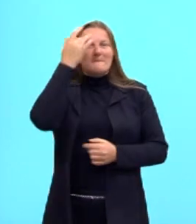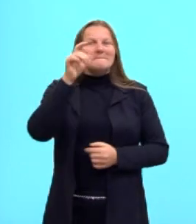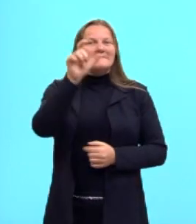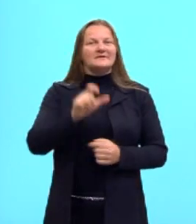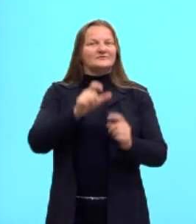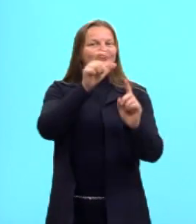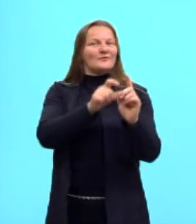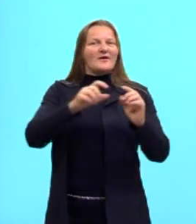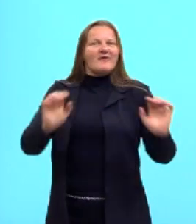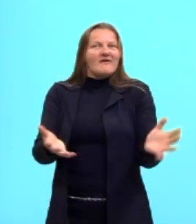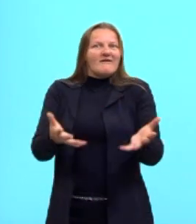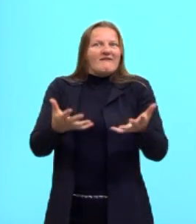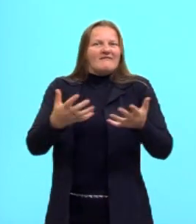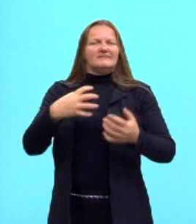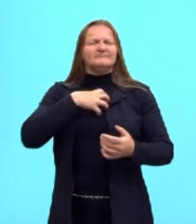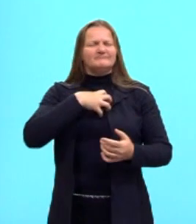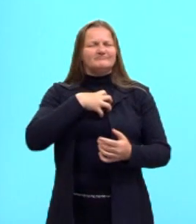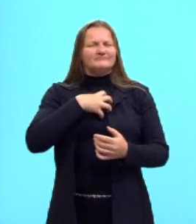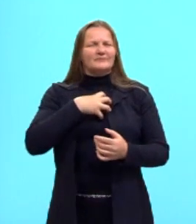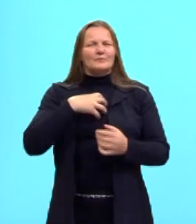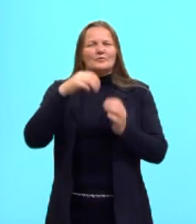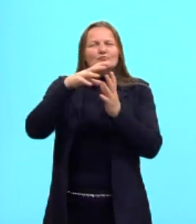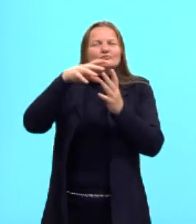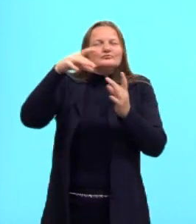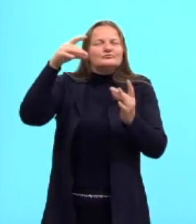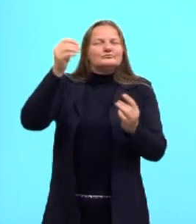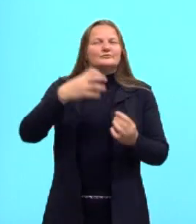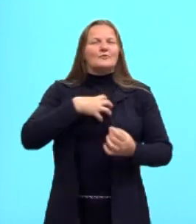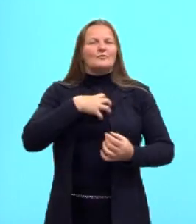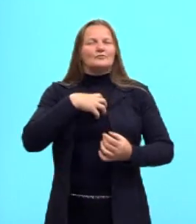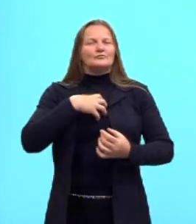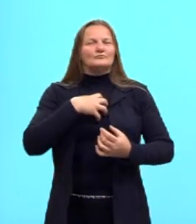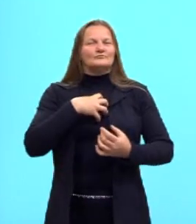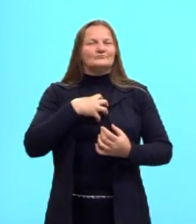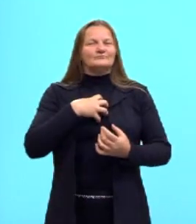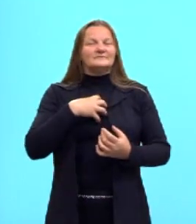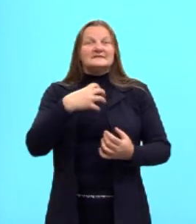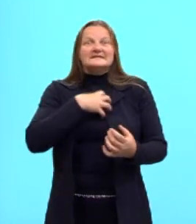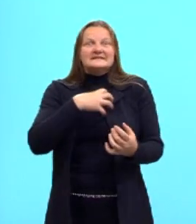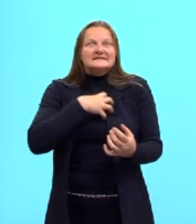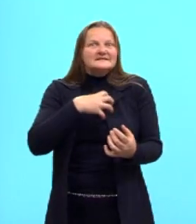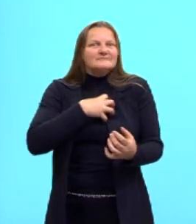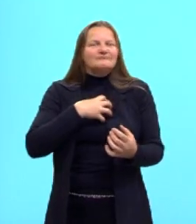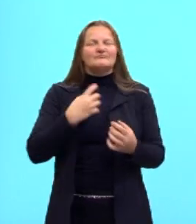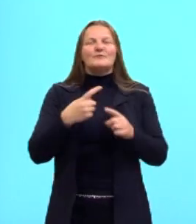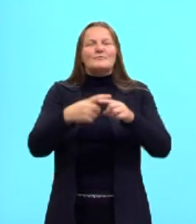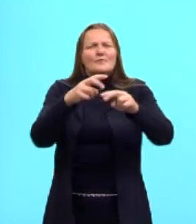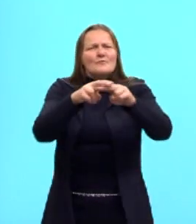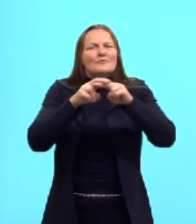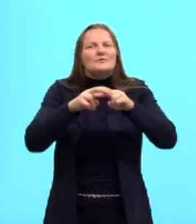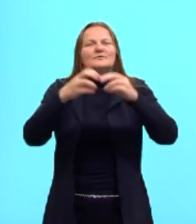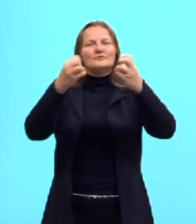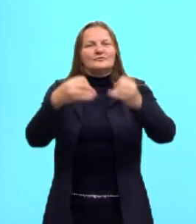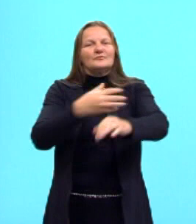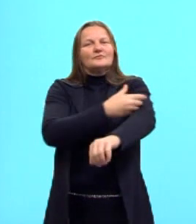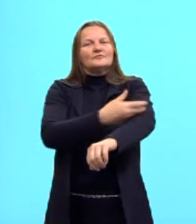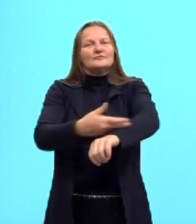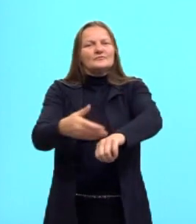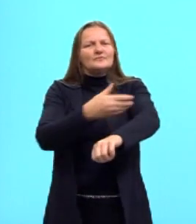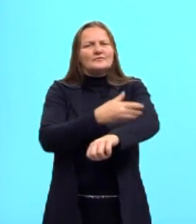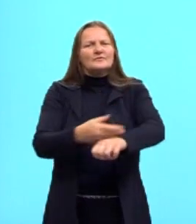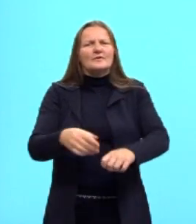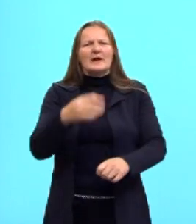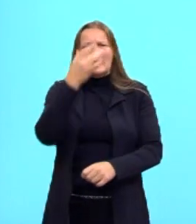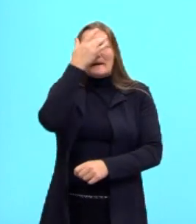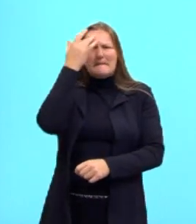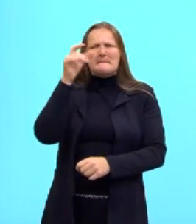de acordo com seu estado de espírito. Inclusive, é justamente por isso que costumamos afirmar que uma